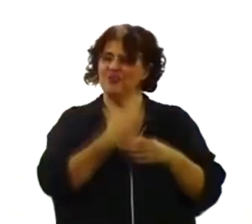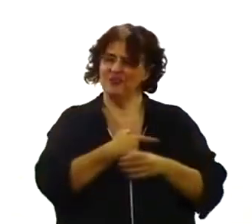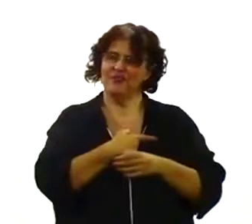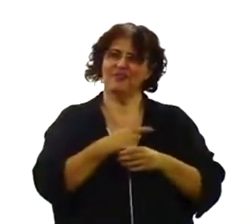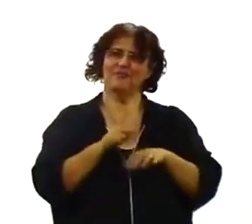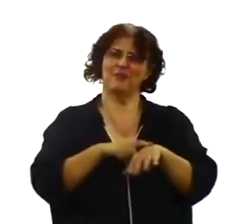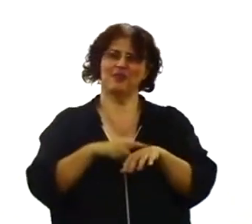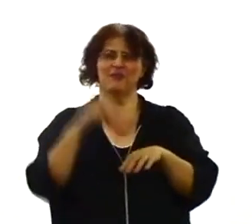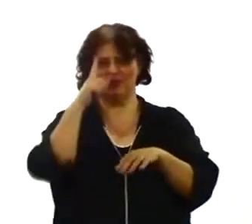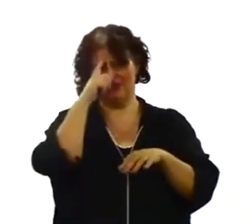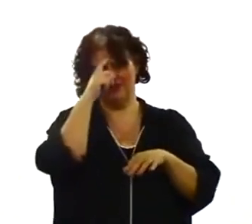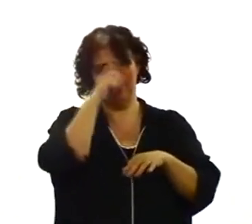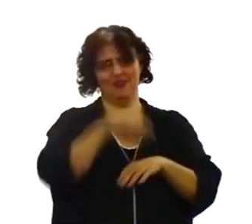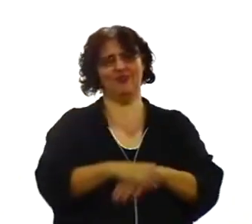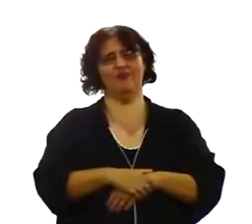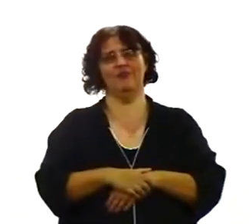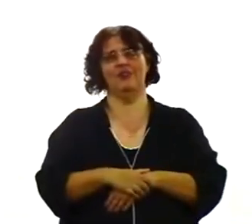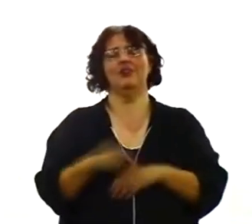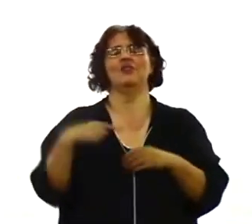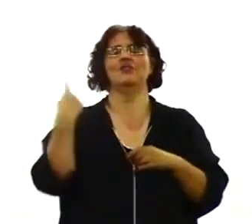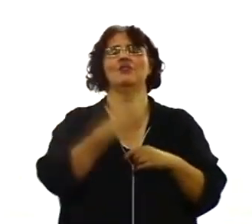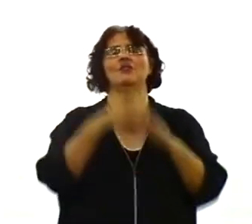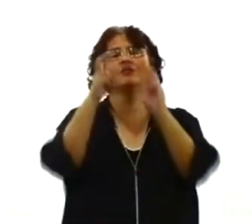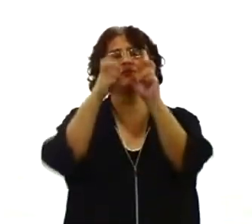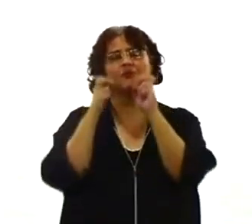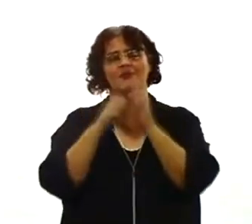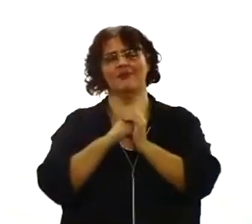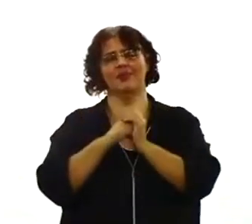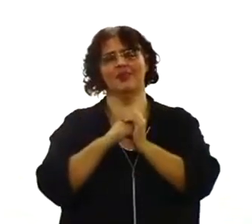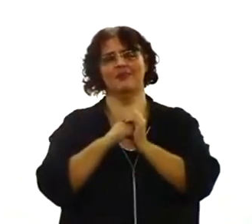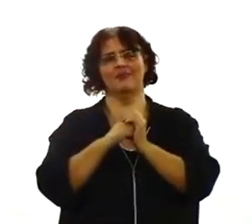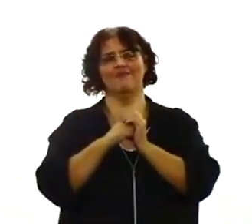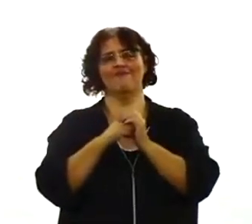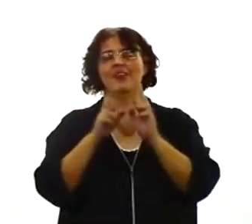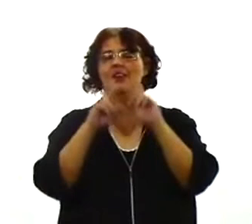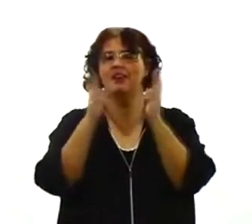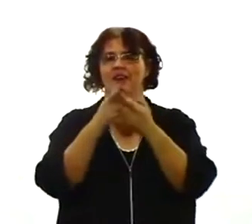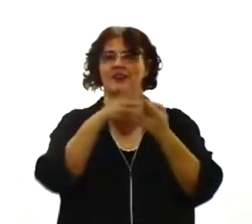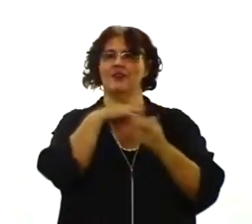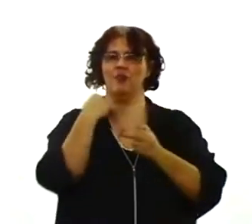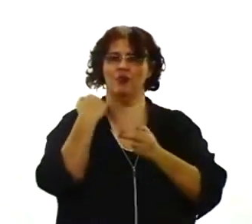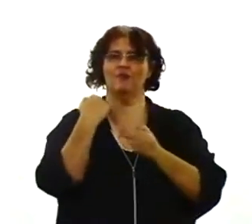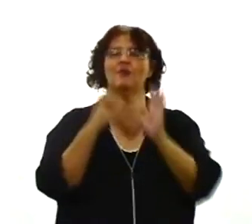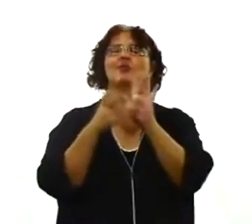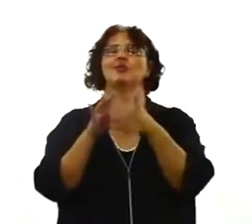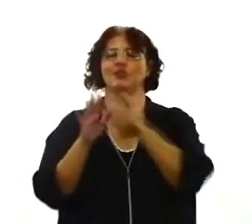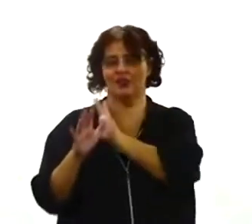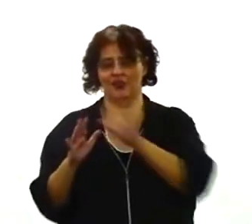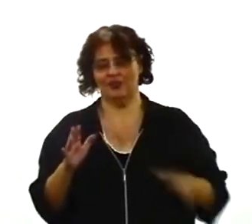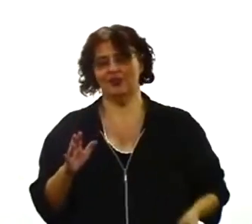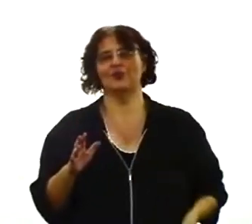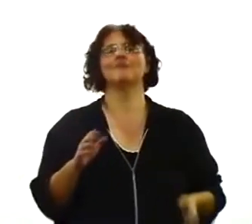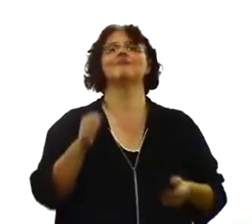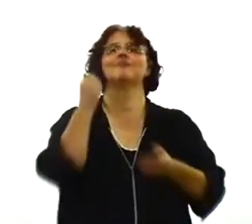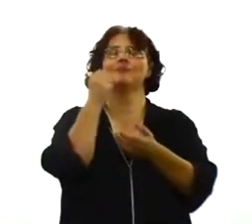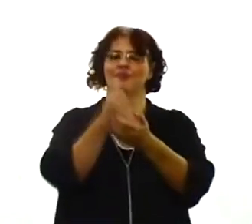perceber que onde reina a morte, o Senhor Jesus Cristo pode estabelecer a sua soberania.